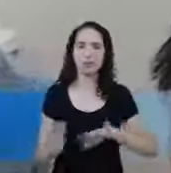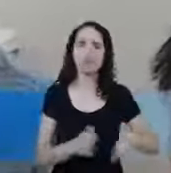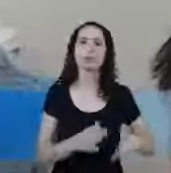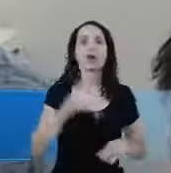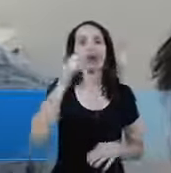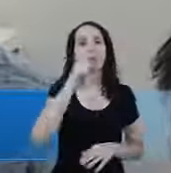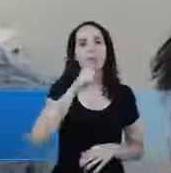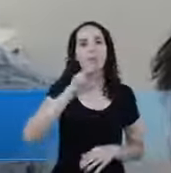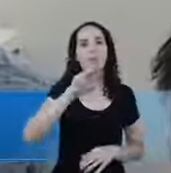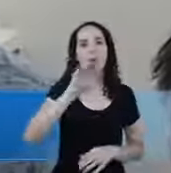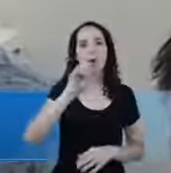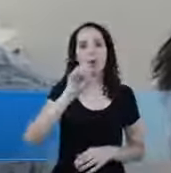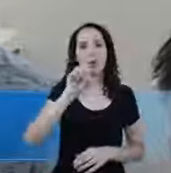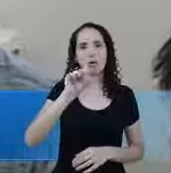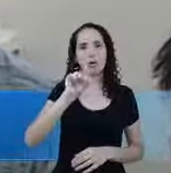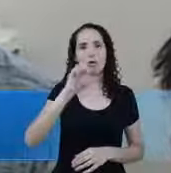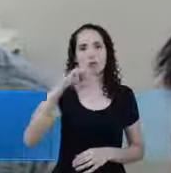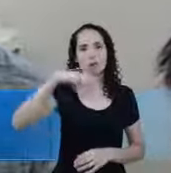Furlanet